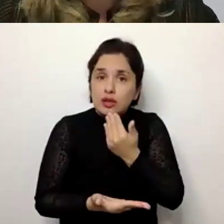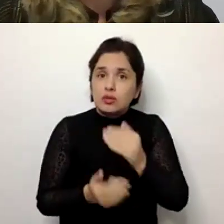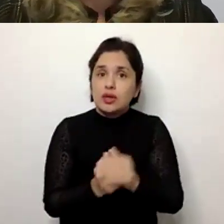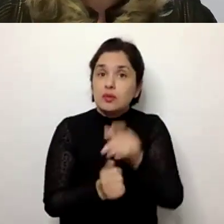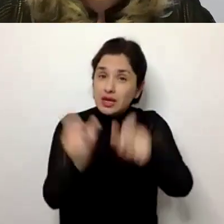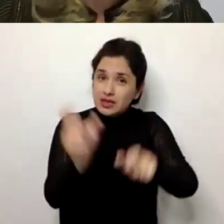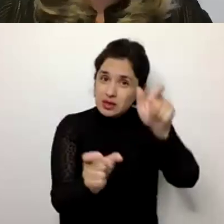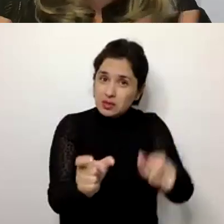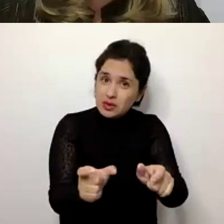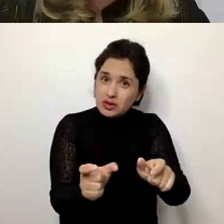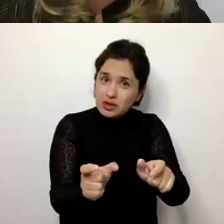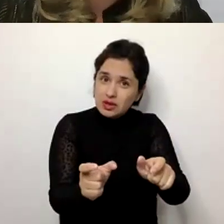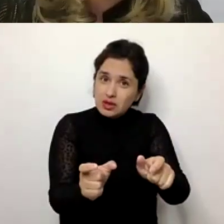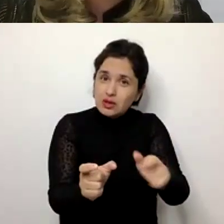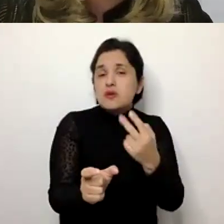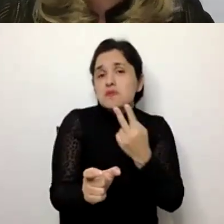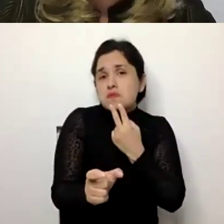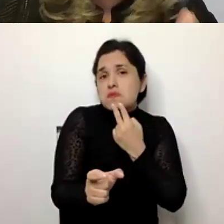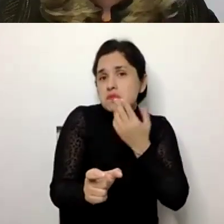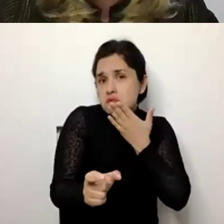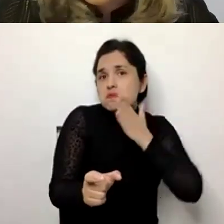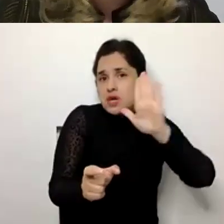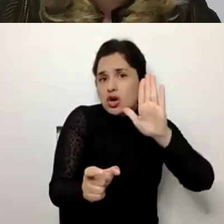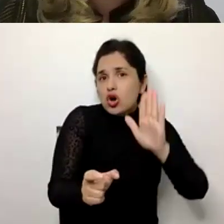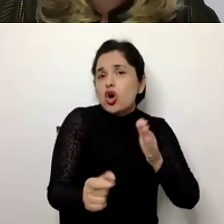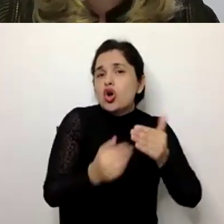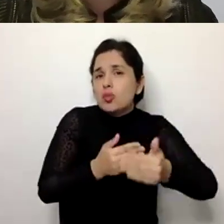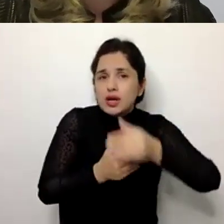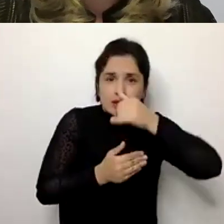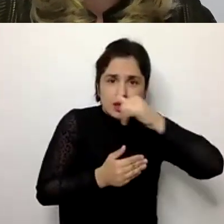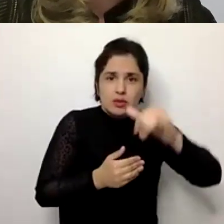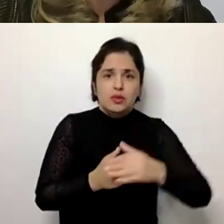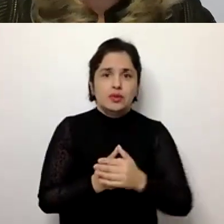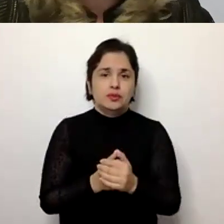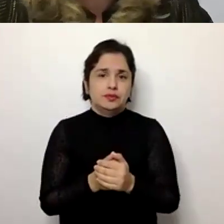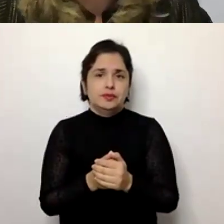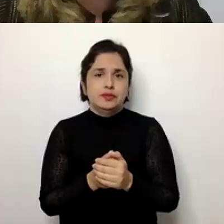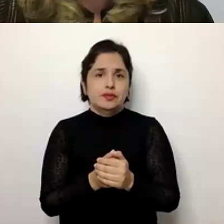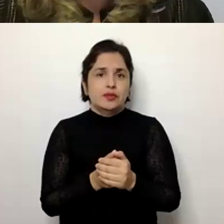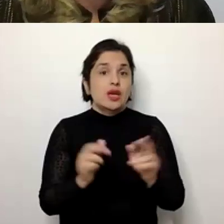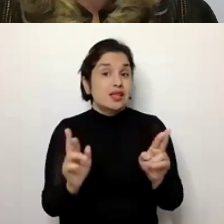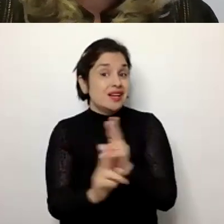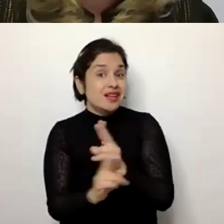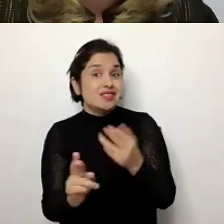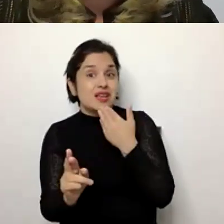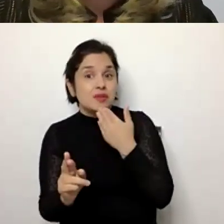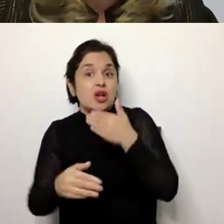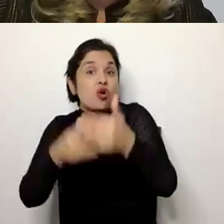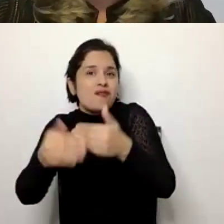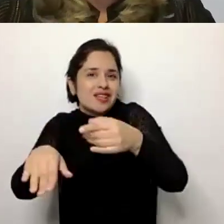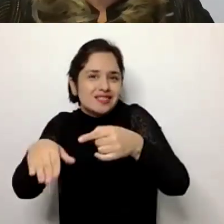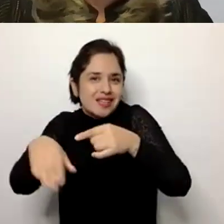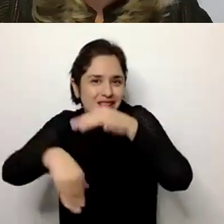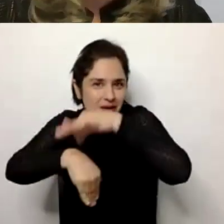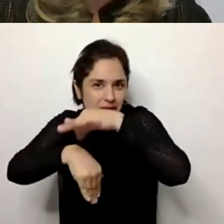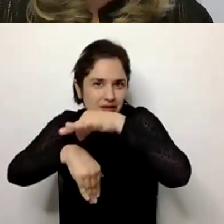pessoas tenham condições de viver mais tempo. E atrelada a essas condições sanitárias, nós temos também o avanço na medicina, né,